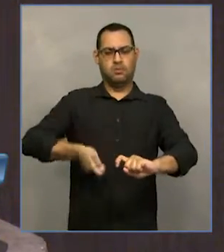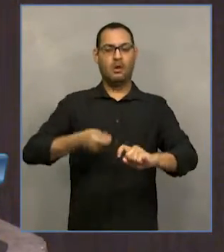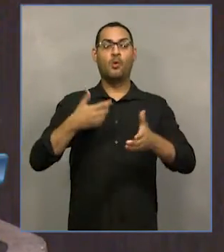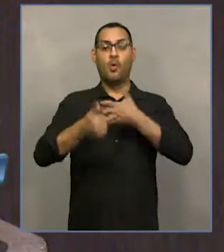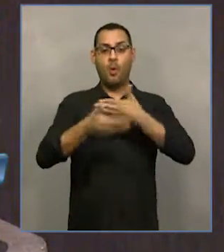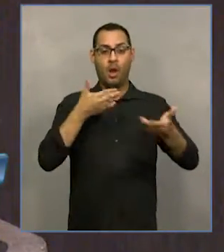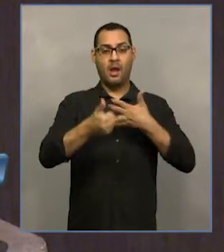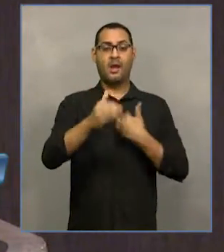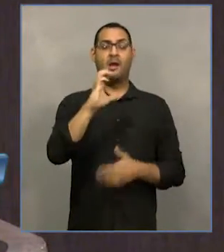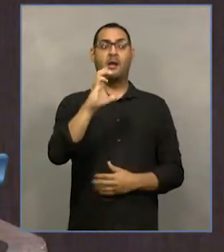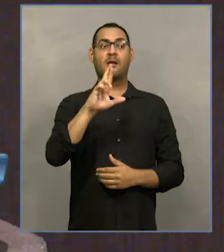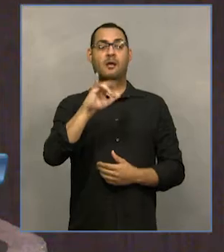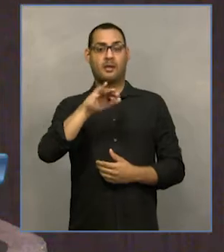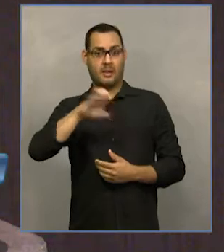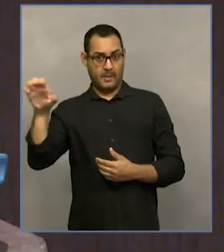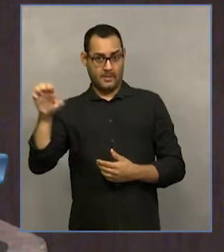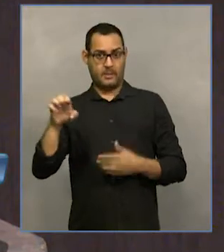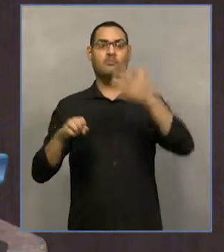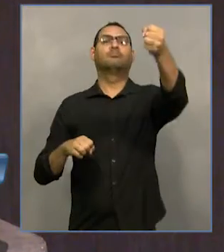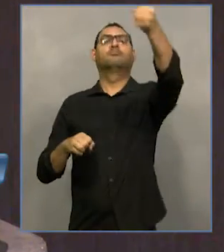pelos tribunais militares.